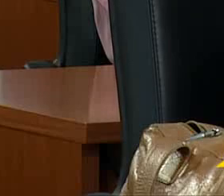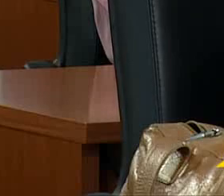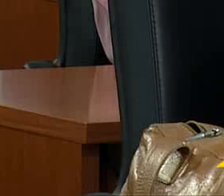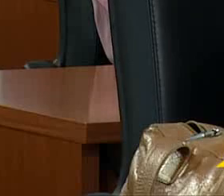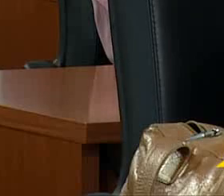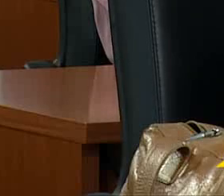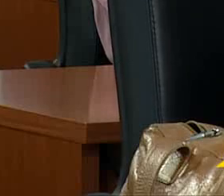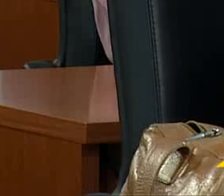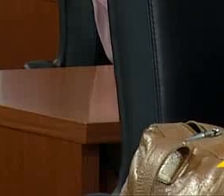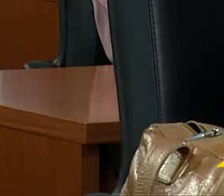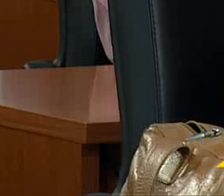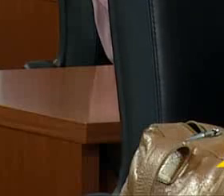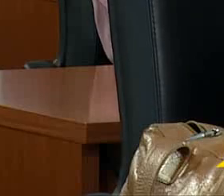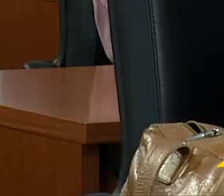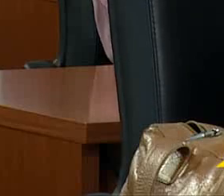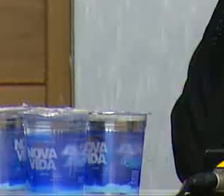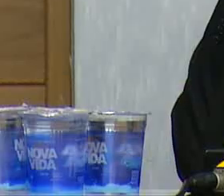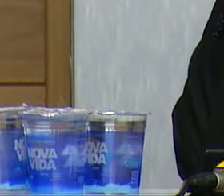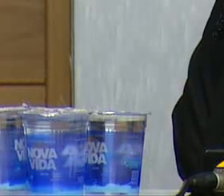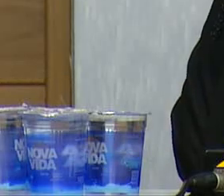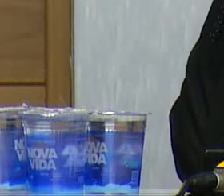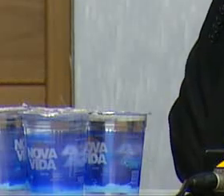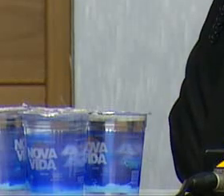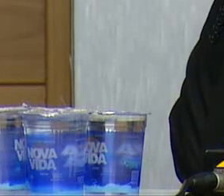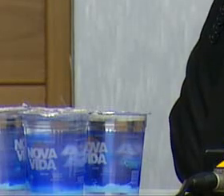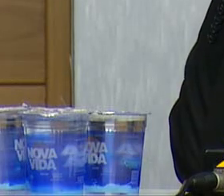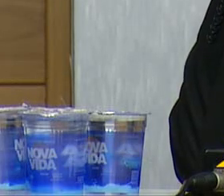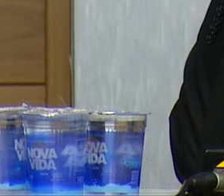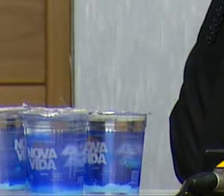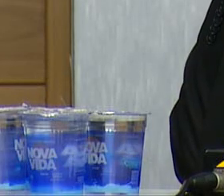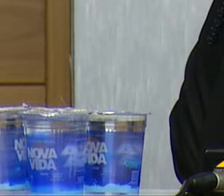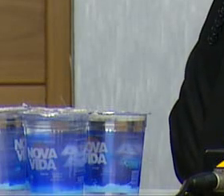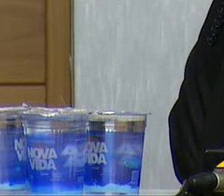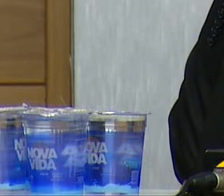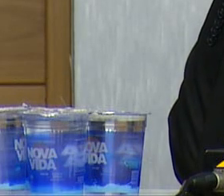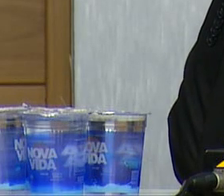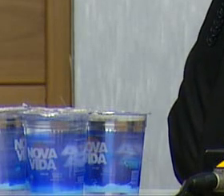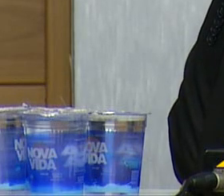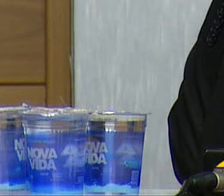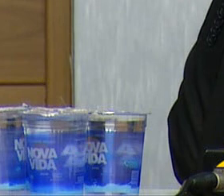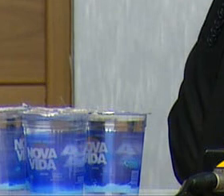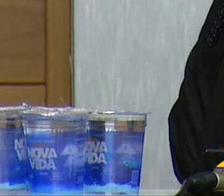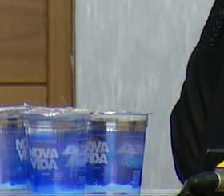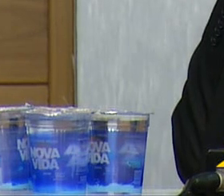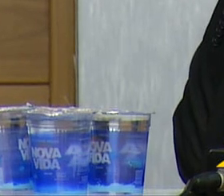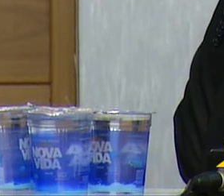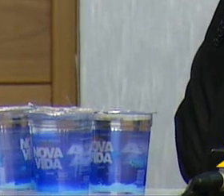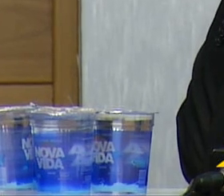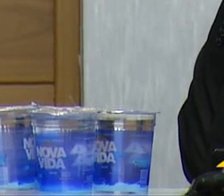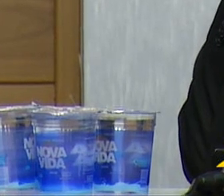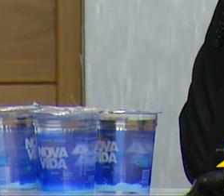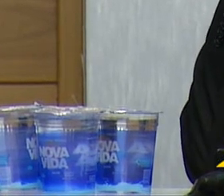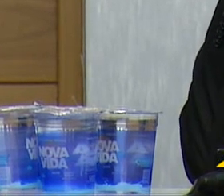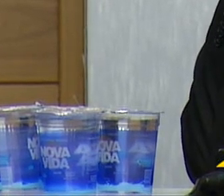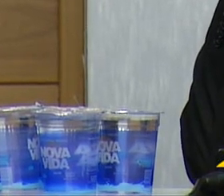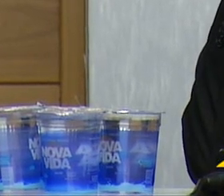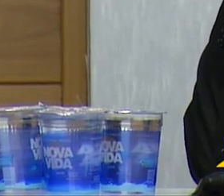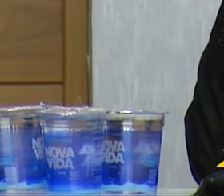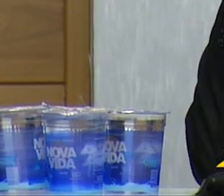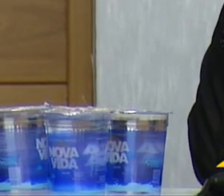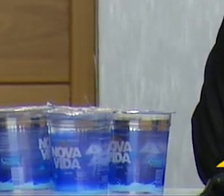a nossa obrigação. Eu concordo com a senhora. na última comissão, na última reunião de comissão de economia,